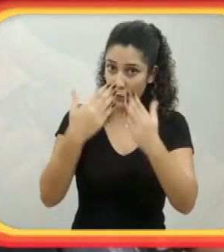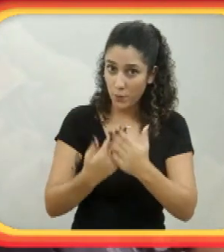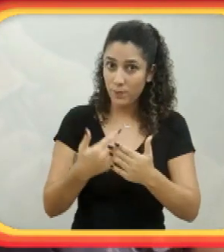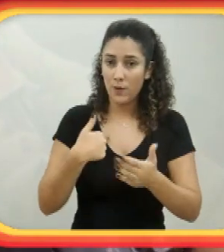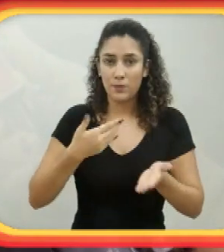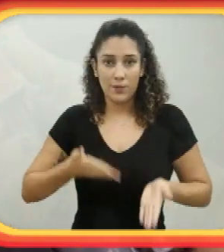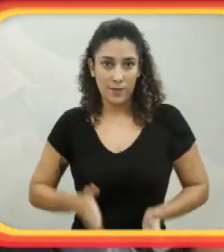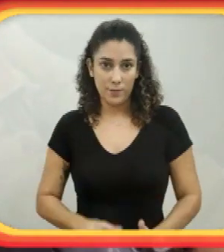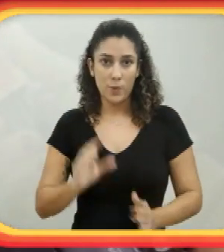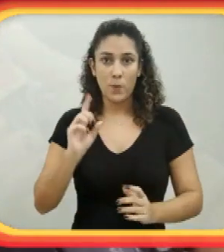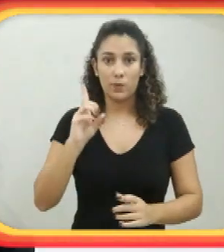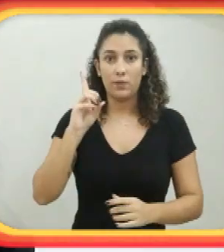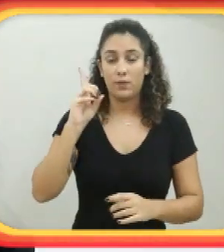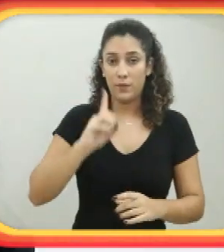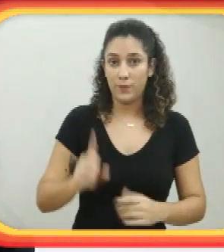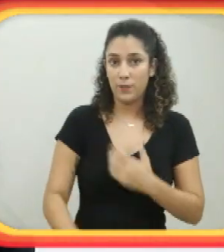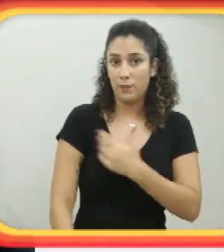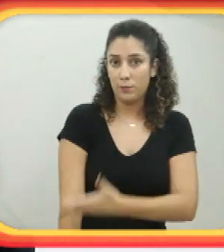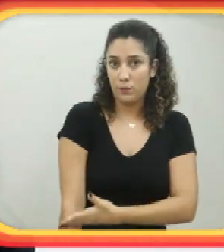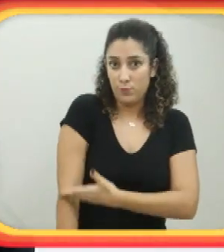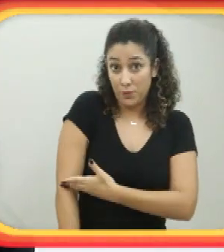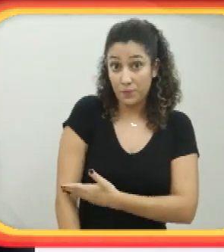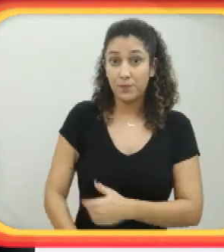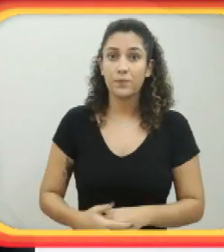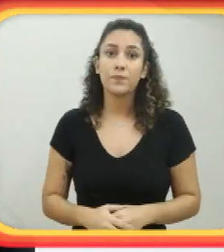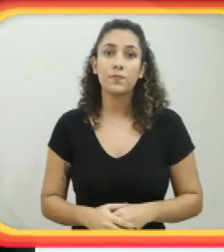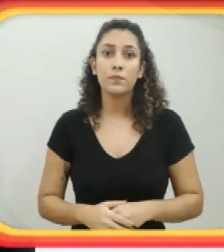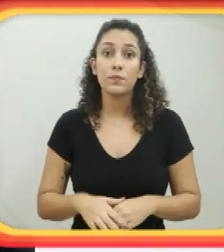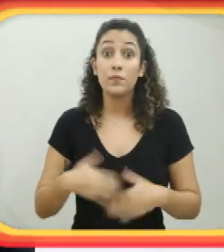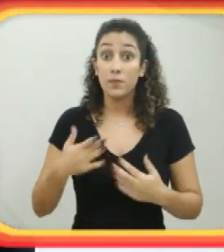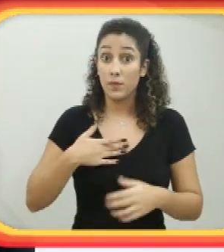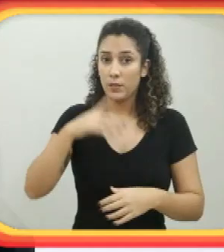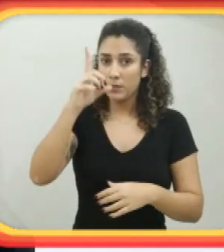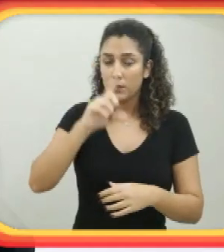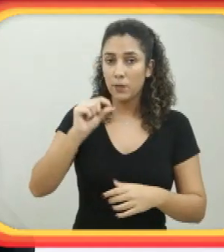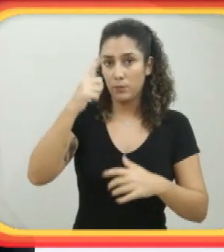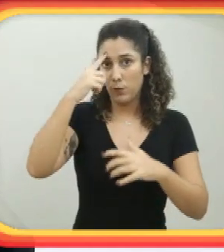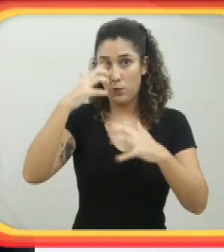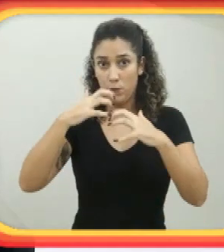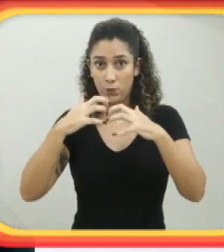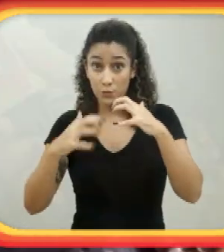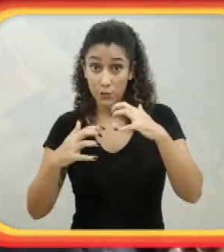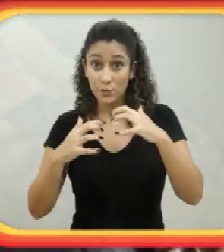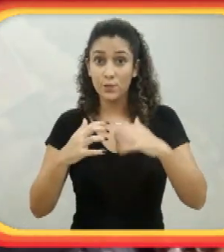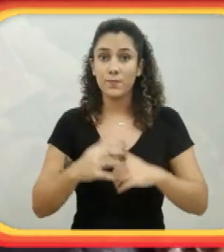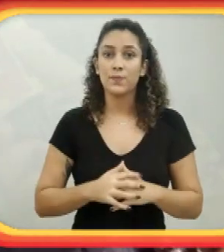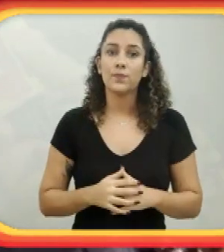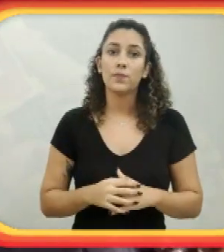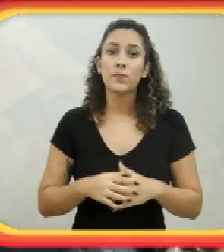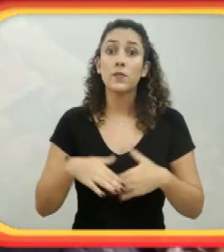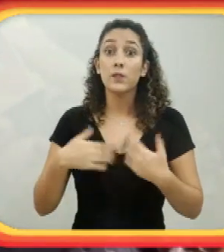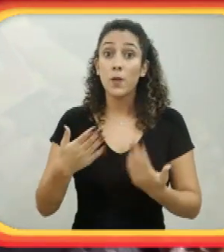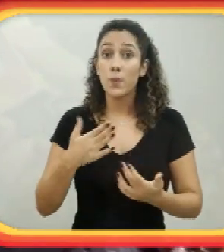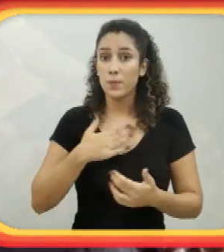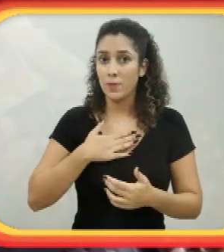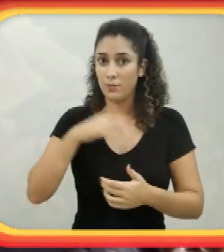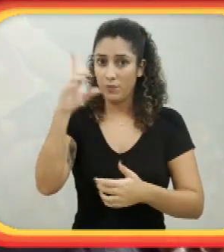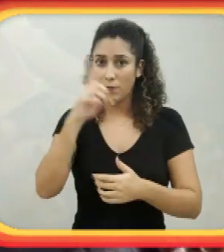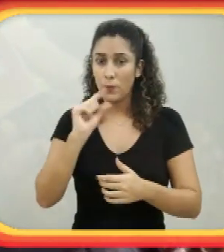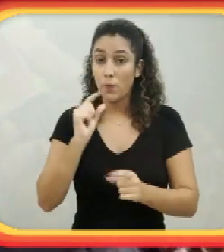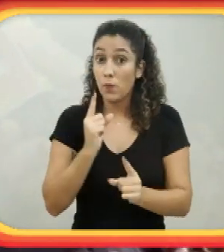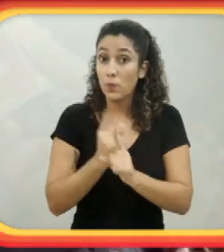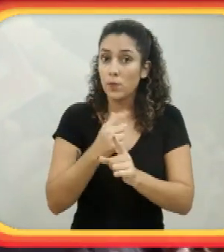esporte, na educação física escolar. Eu nasci com uma deficiência do braço direito, então a minha deficiência é congênita. Então, por conta da minha